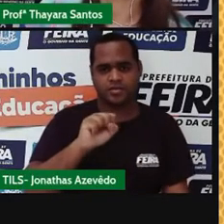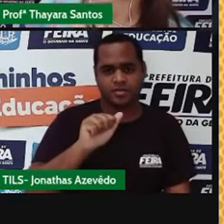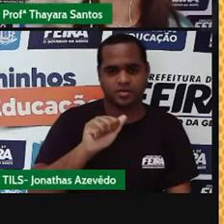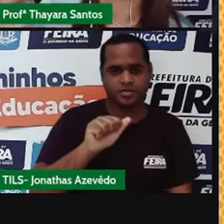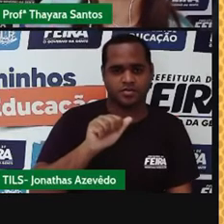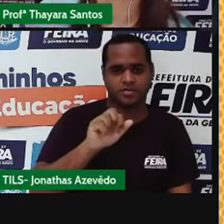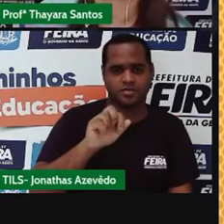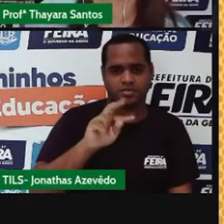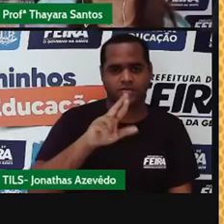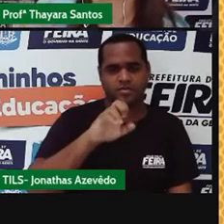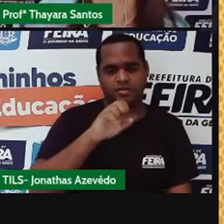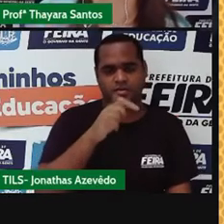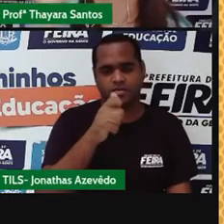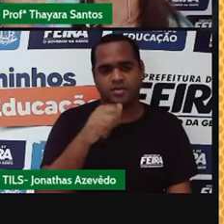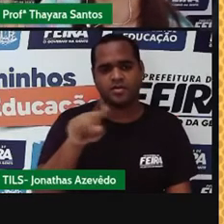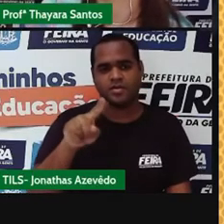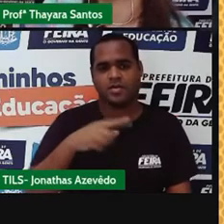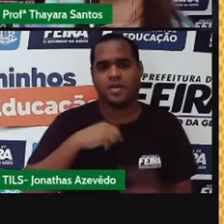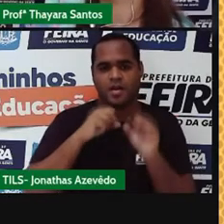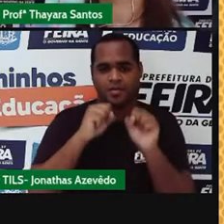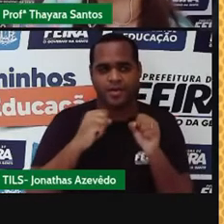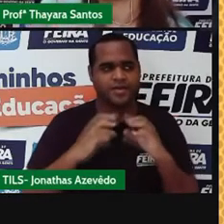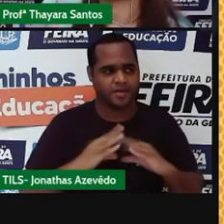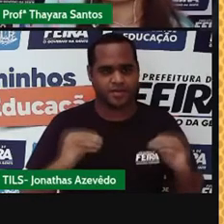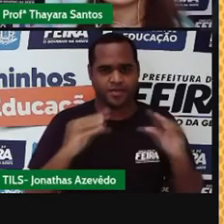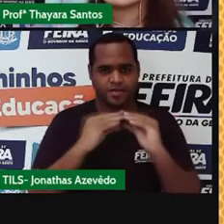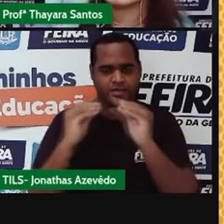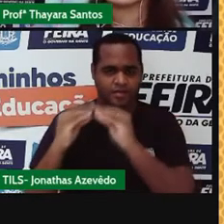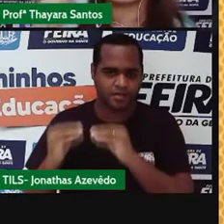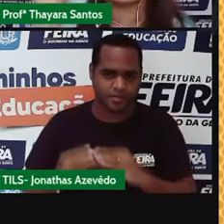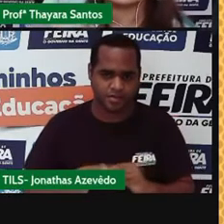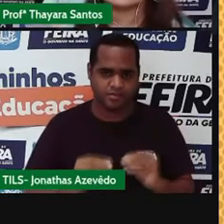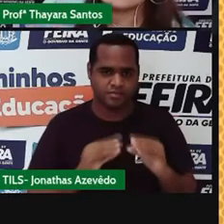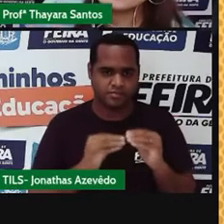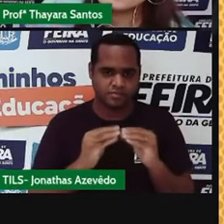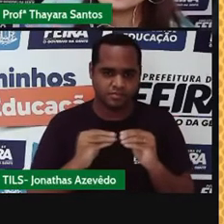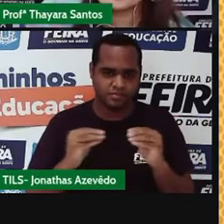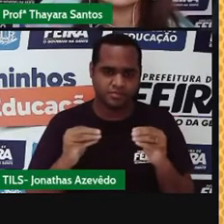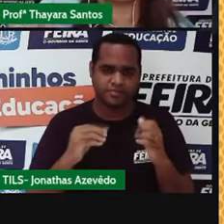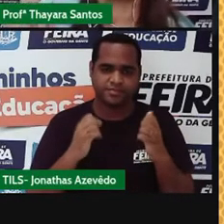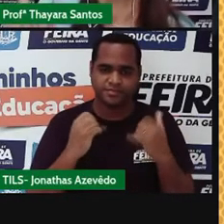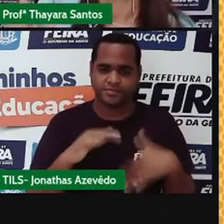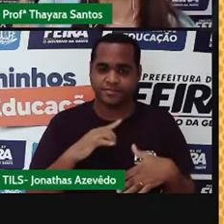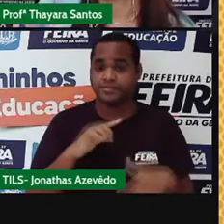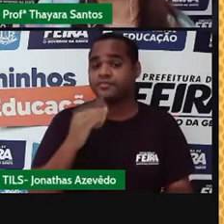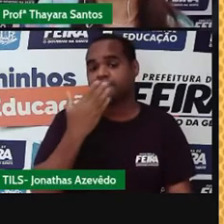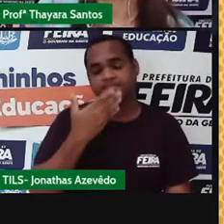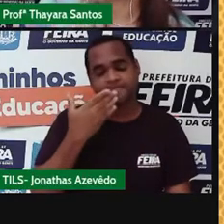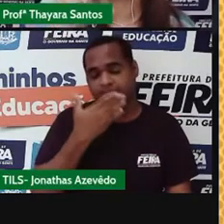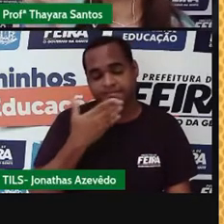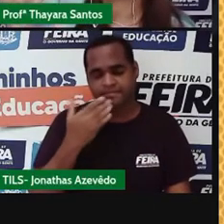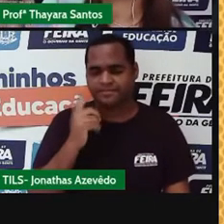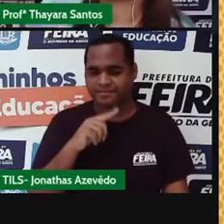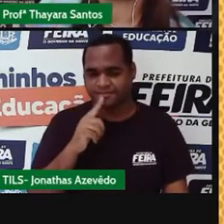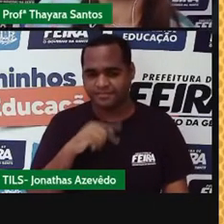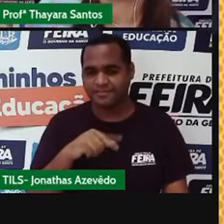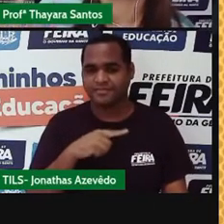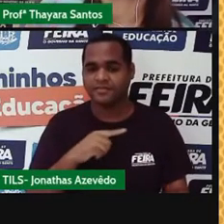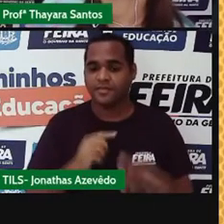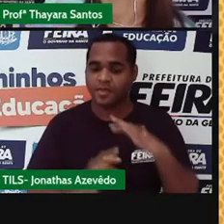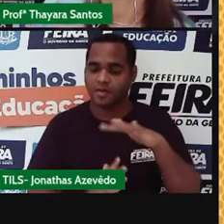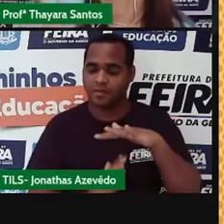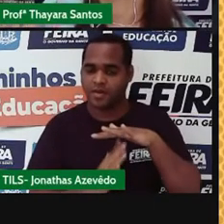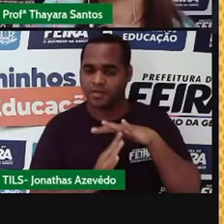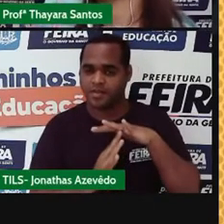capacidade que ela tem de dissolver aquele soluto, que nesse nosso exemplo é o açúcar. Se eu ultrapassar